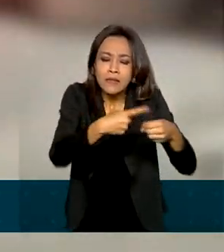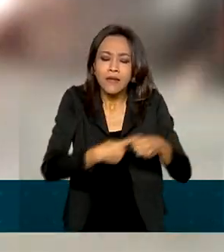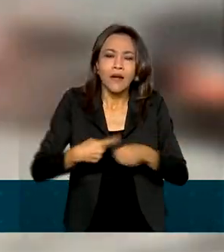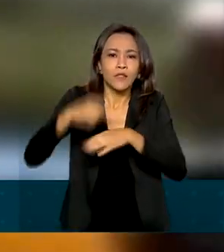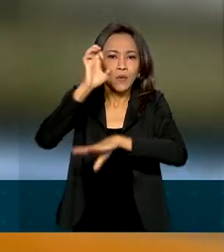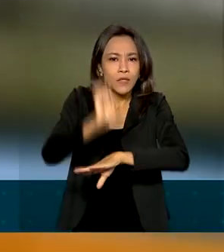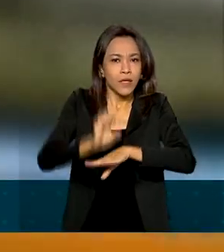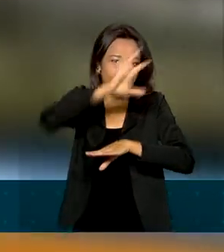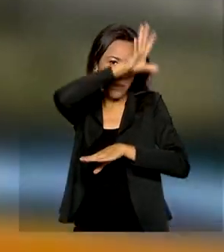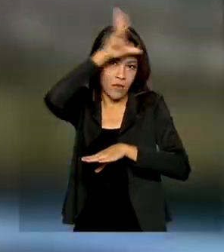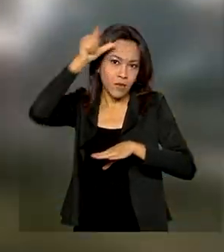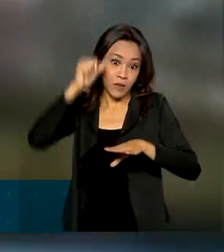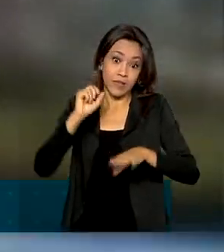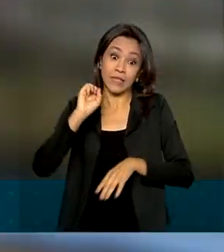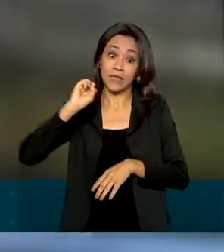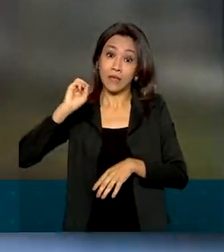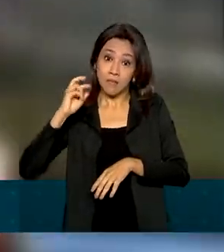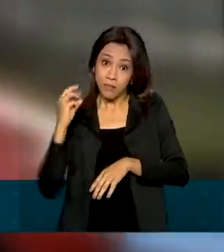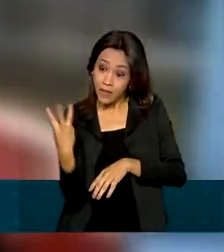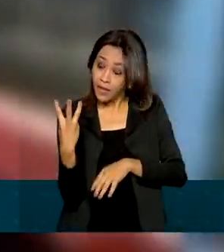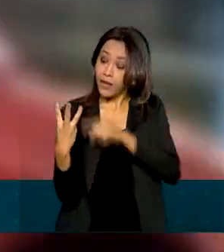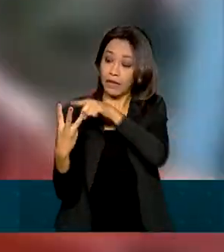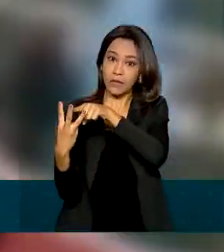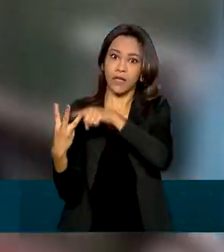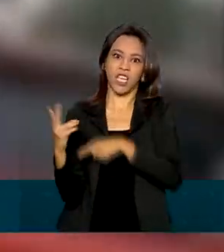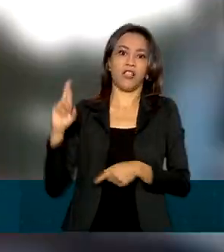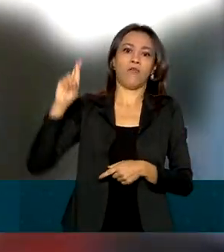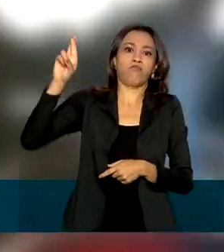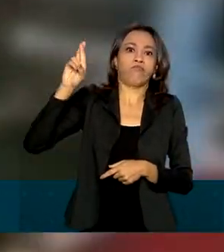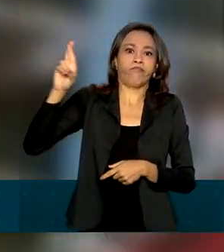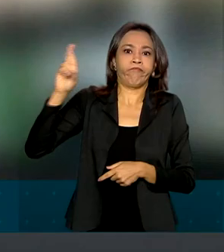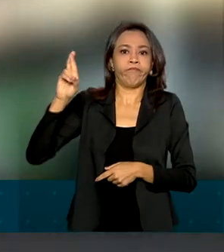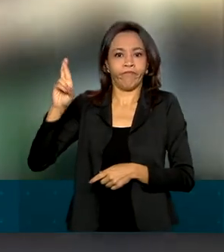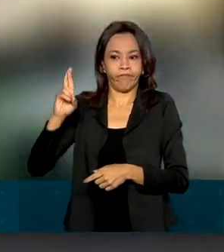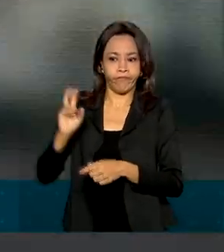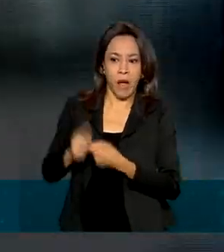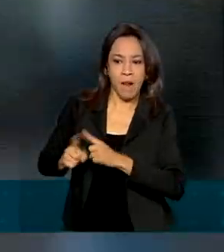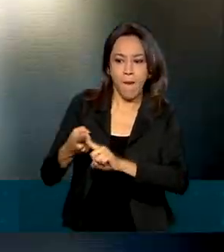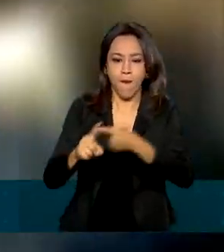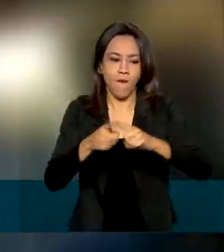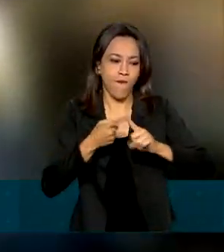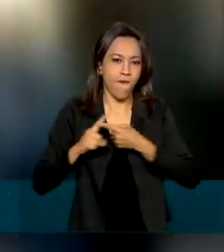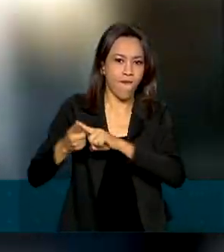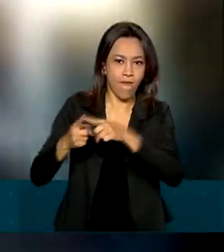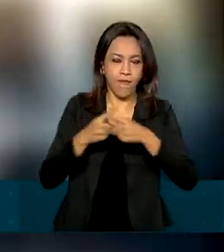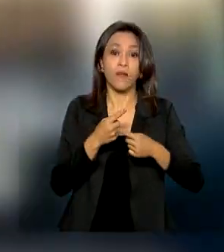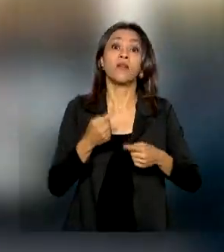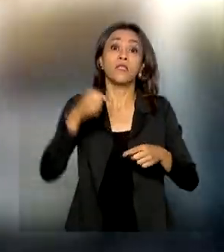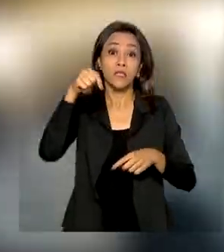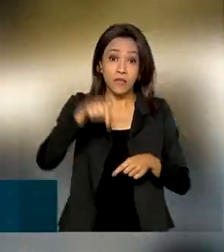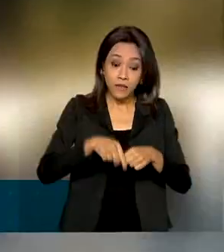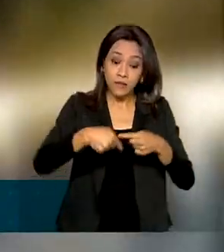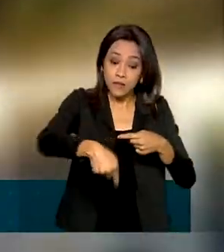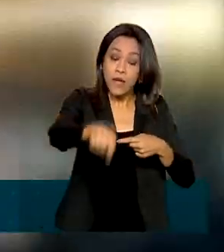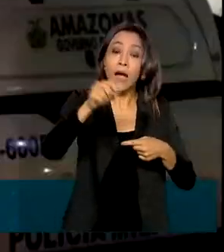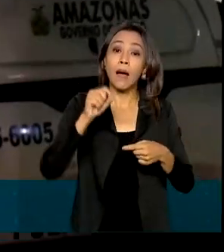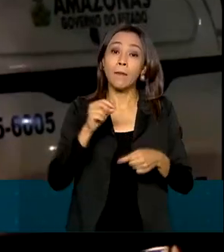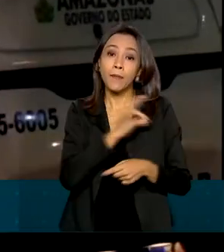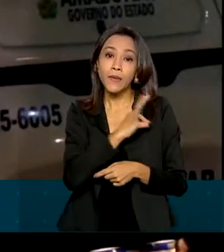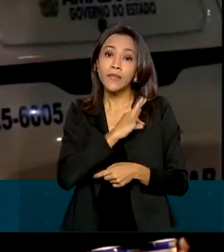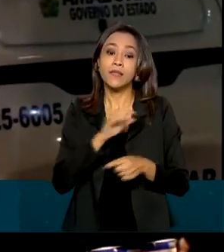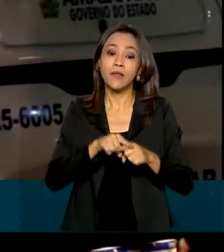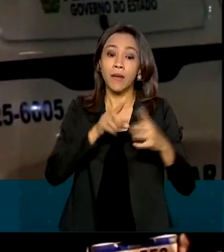Entre os presos, 3 são suspeitos de liderarem os ataques. Nesta terça-feira, polícia prendeu ainda o suspeito de tentar